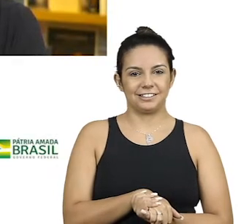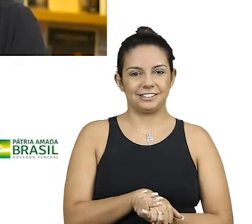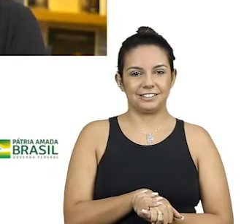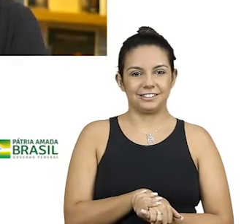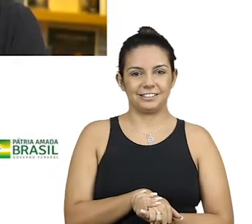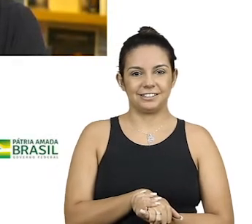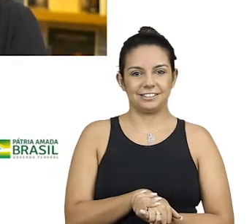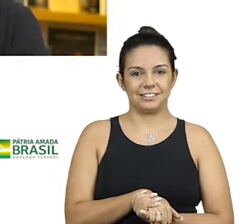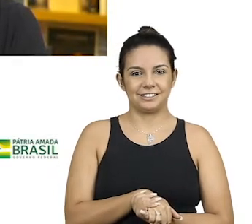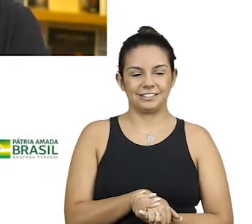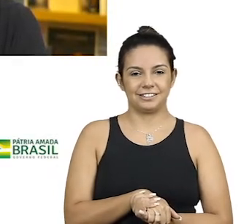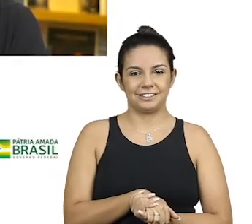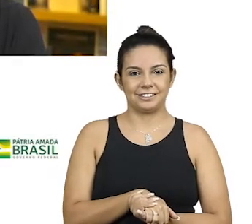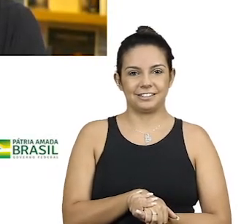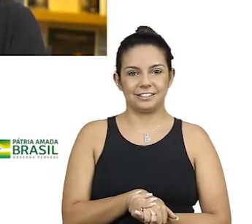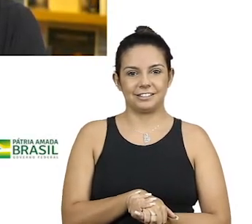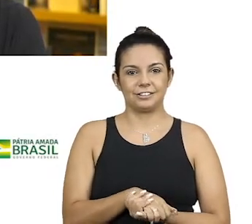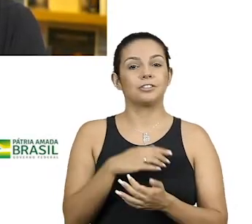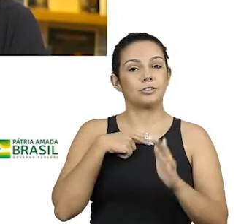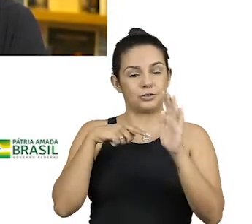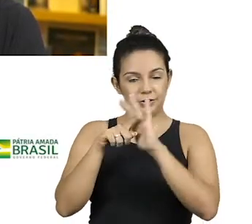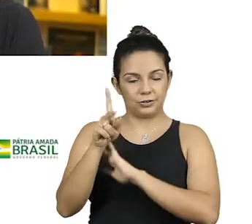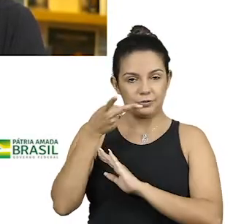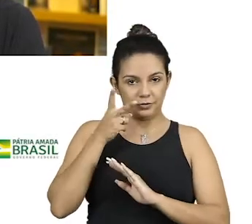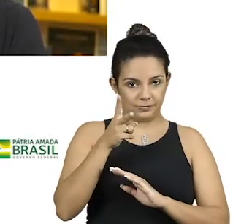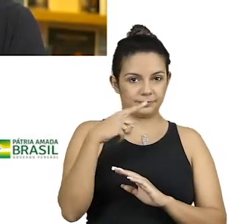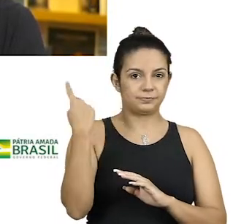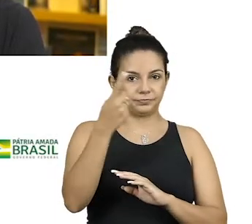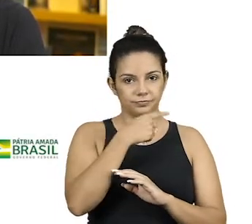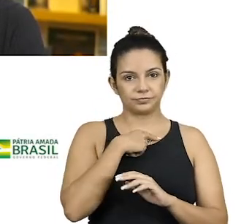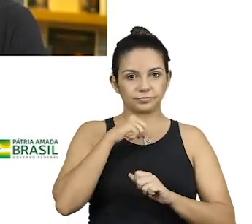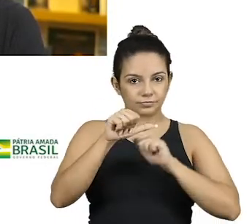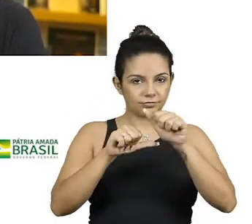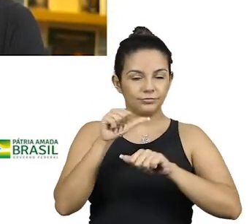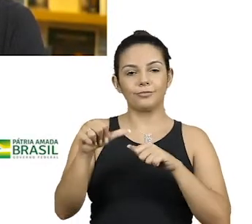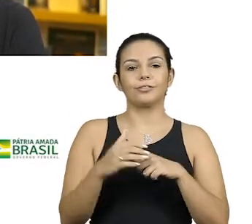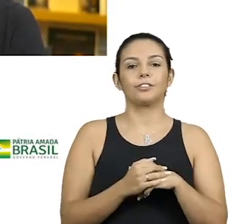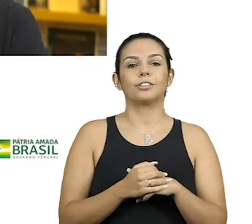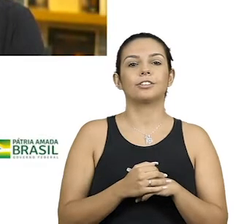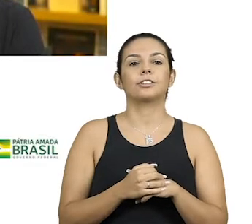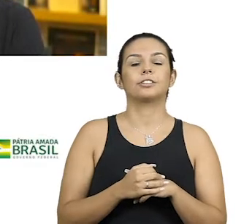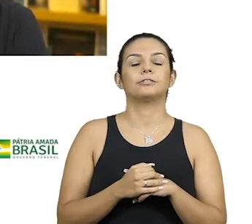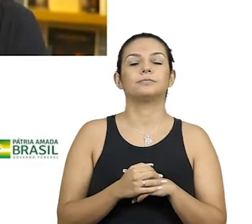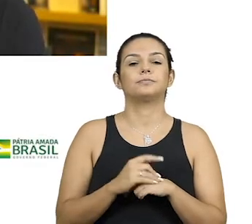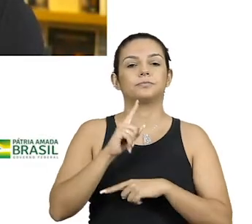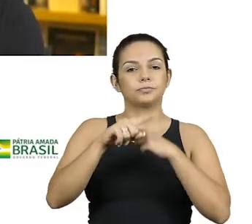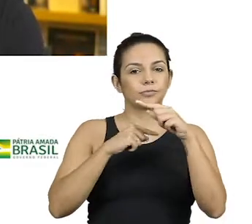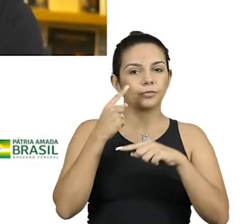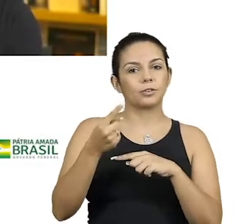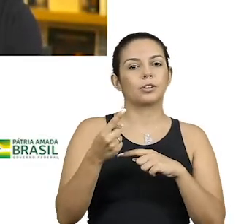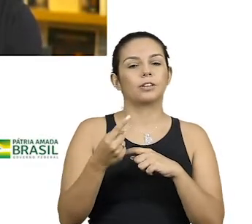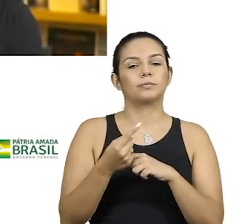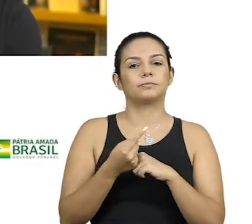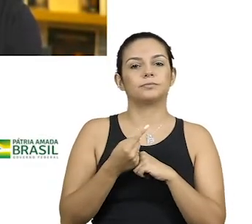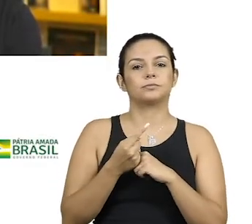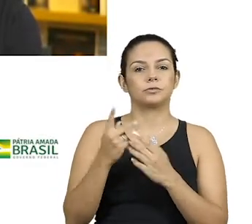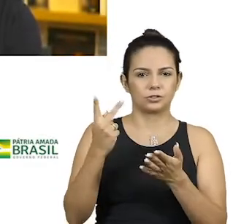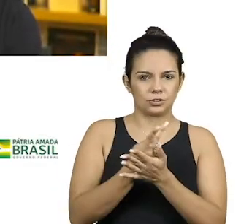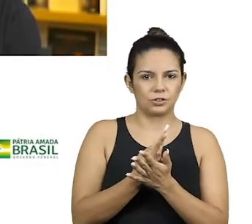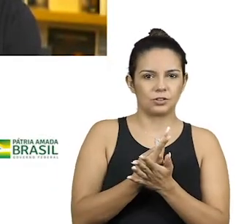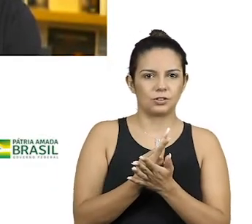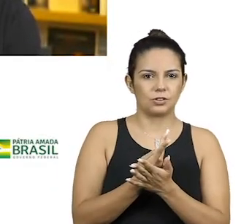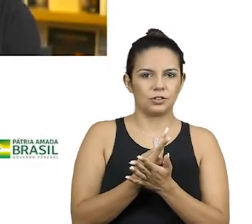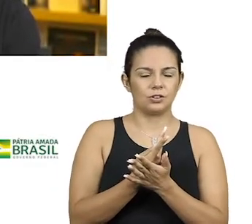lá. Mas, voltando, continuando, gente vai mudar aqui. Bem, depois disso, Bial, aconteceu ainda os